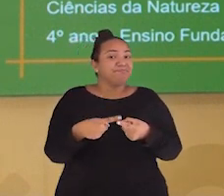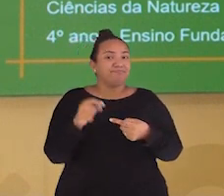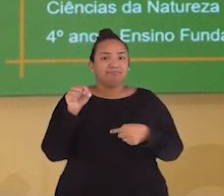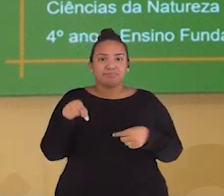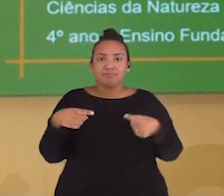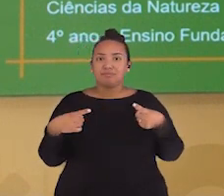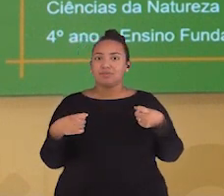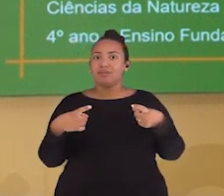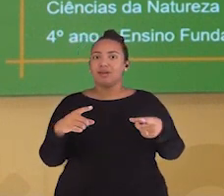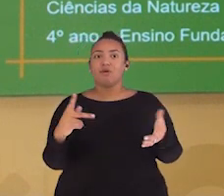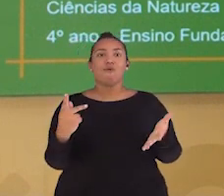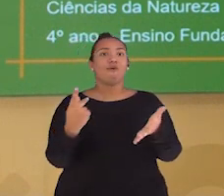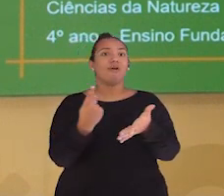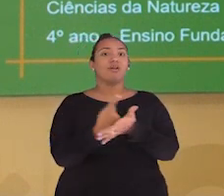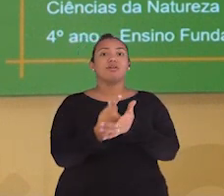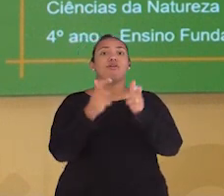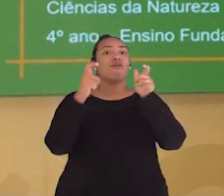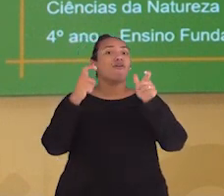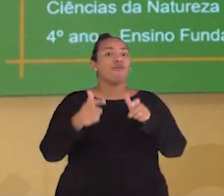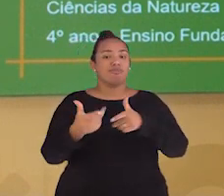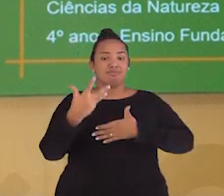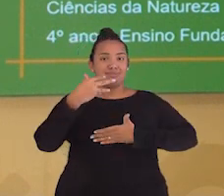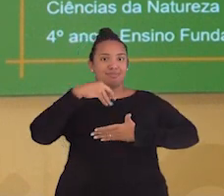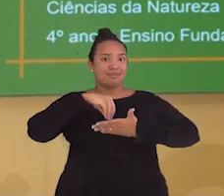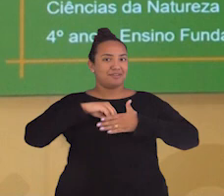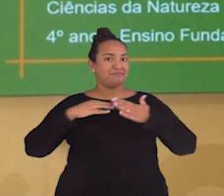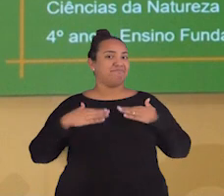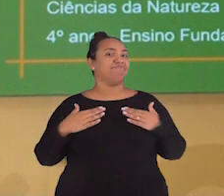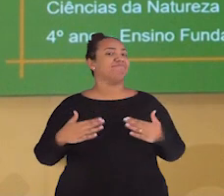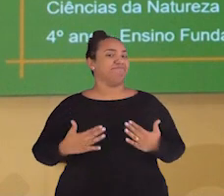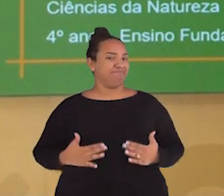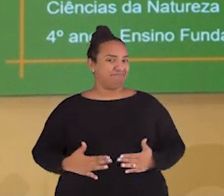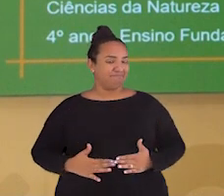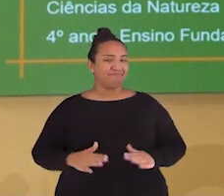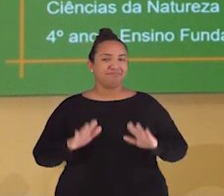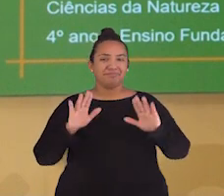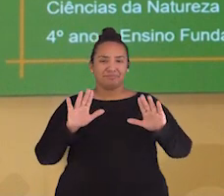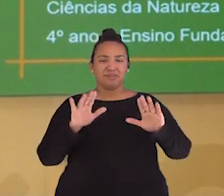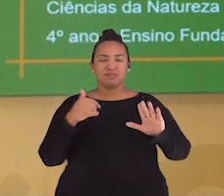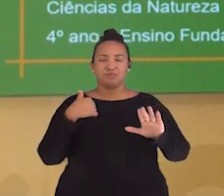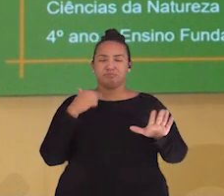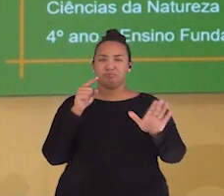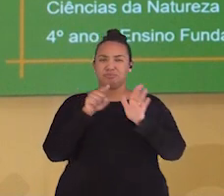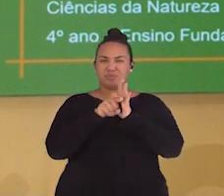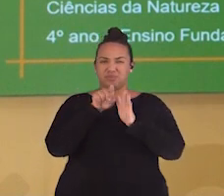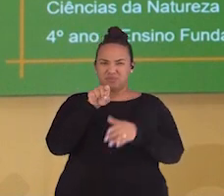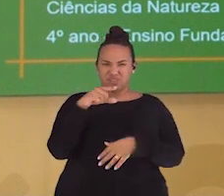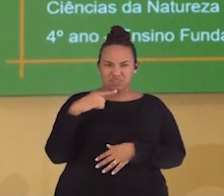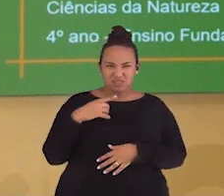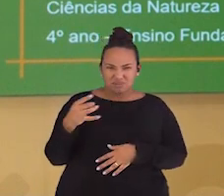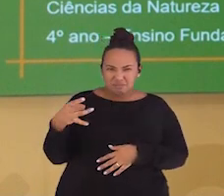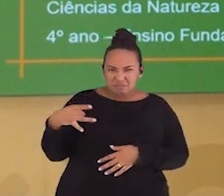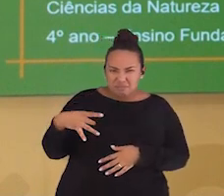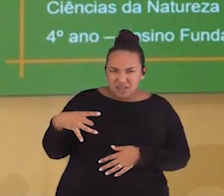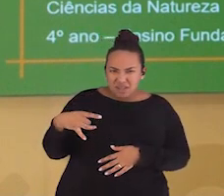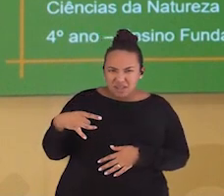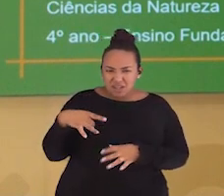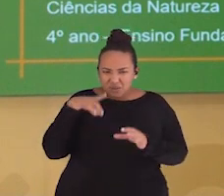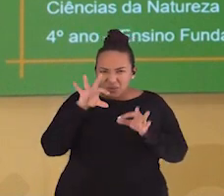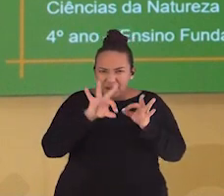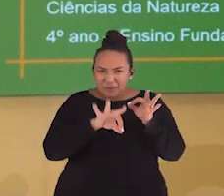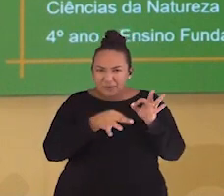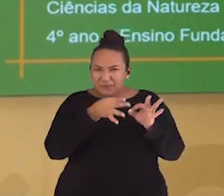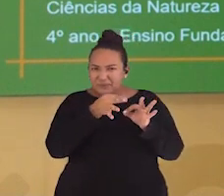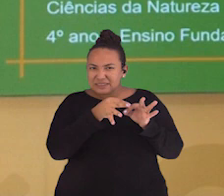isso porque ela acontece dentro de nós. Aproveito para te perguntar, você tem medo de agulha? Será que tem